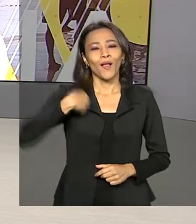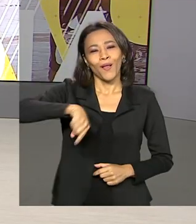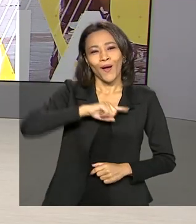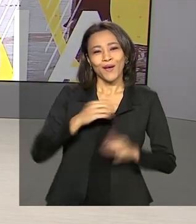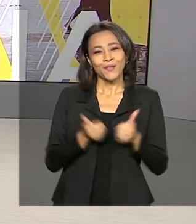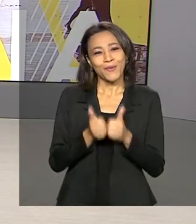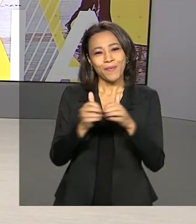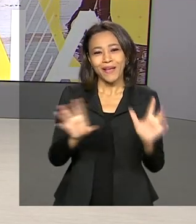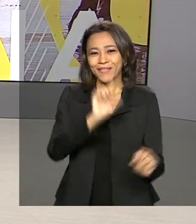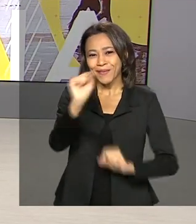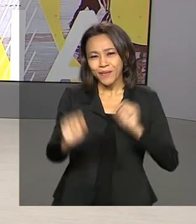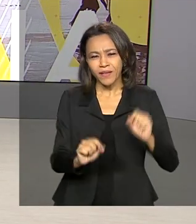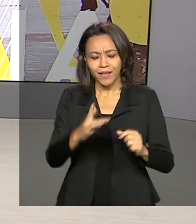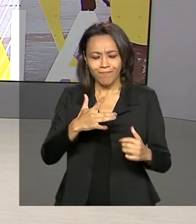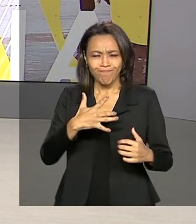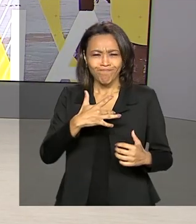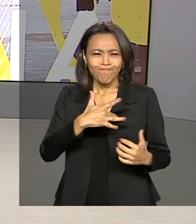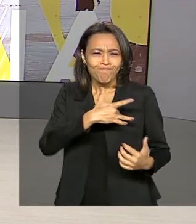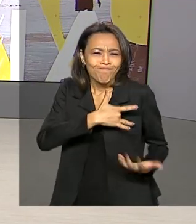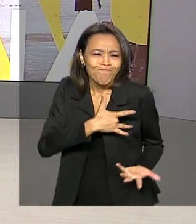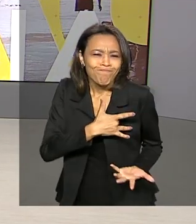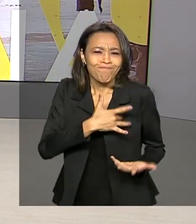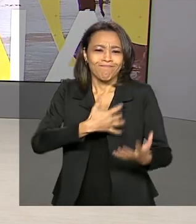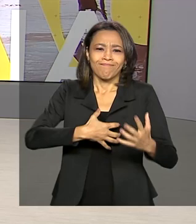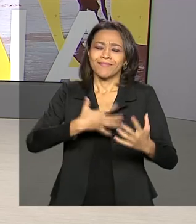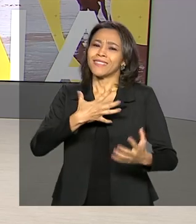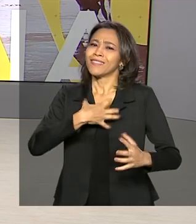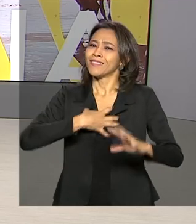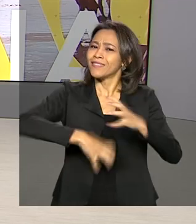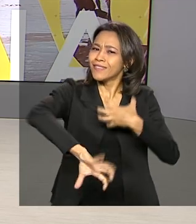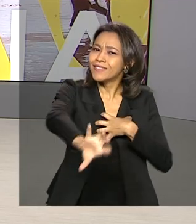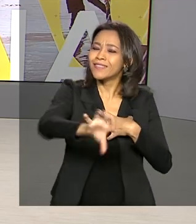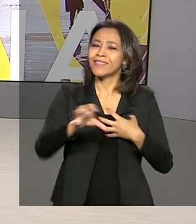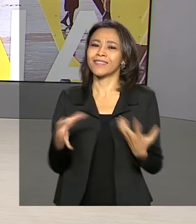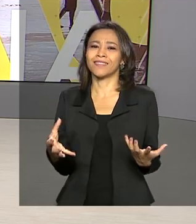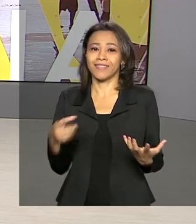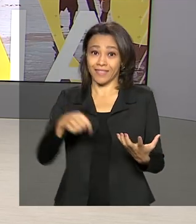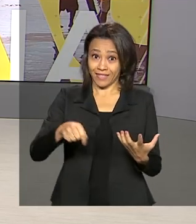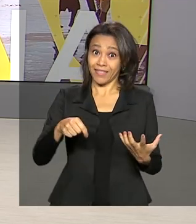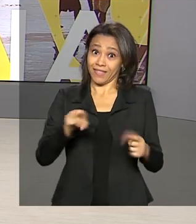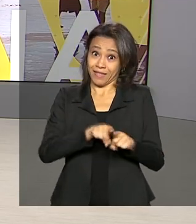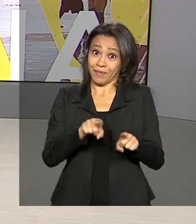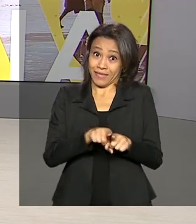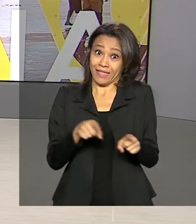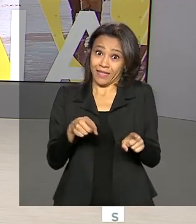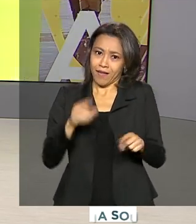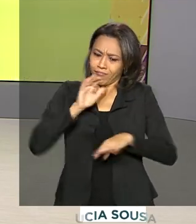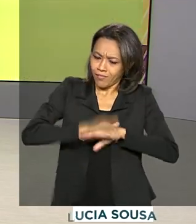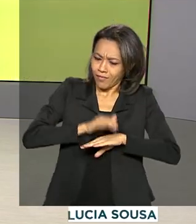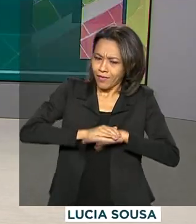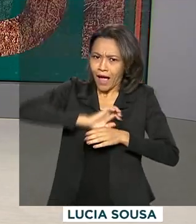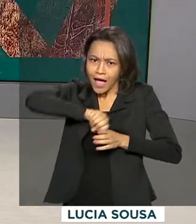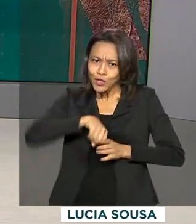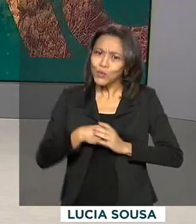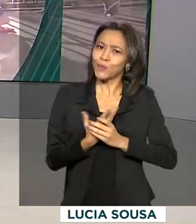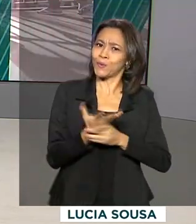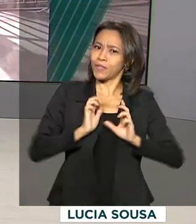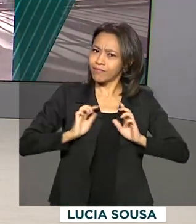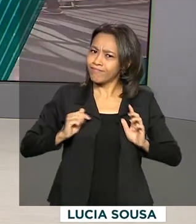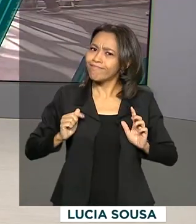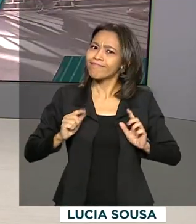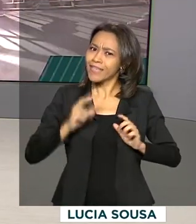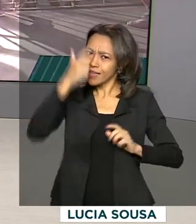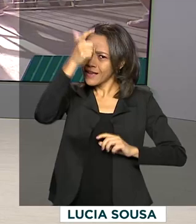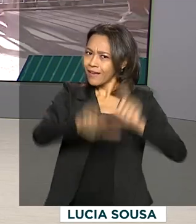essa edição falando de compaixão, solidariedade, empatia. Atitudes que podem fazer a diferença na vida das pessoas.